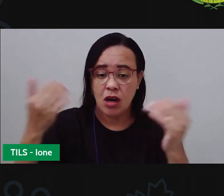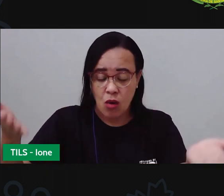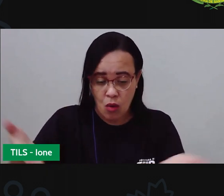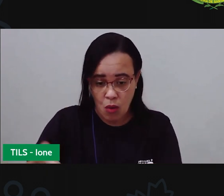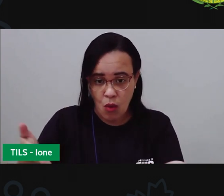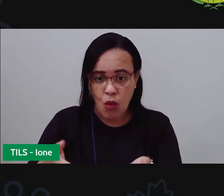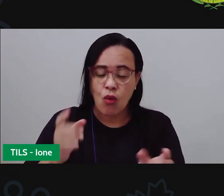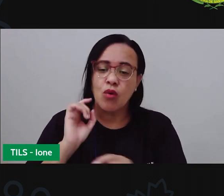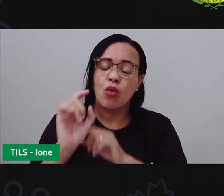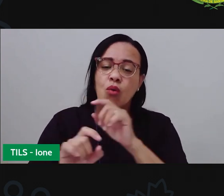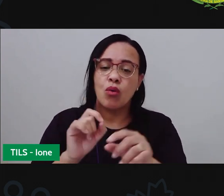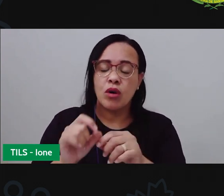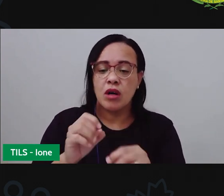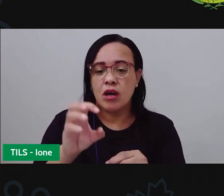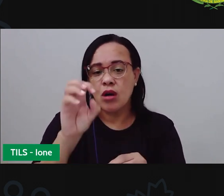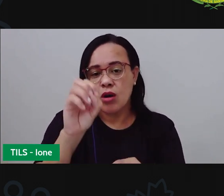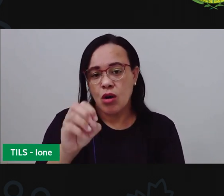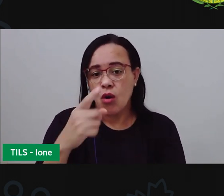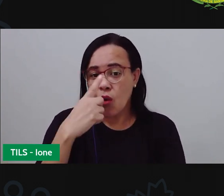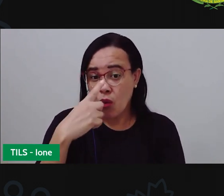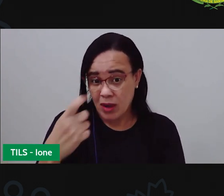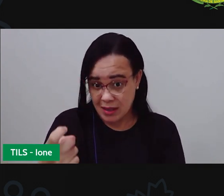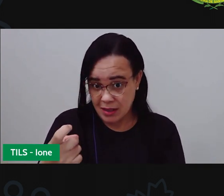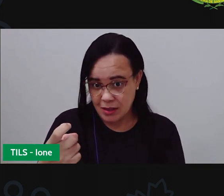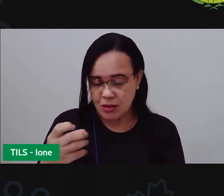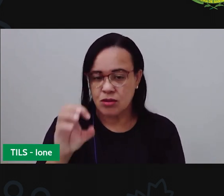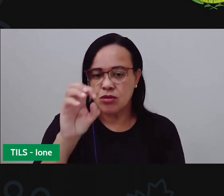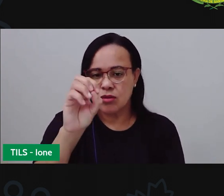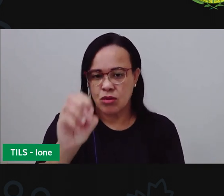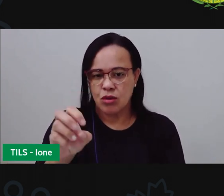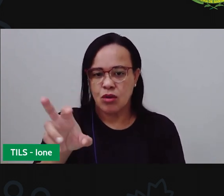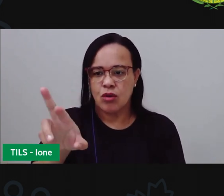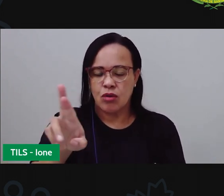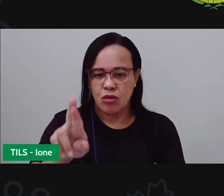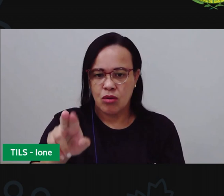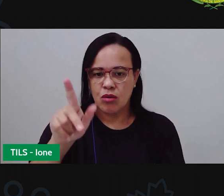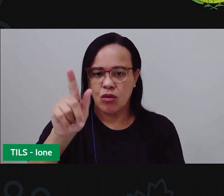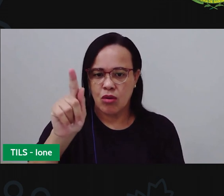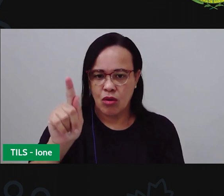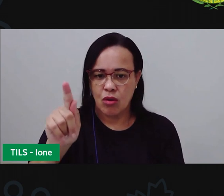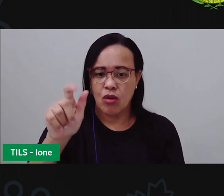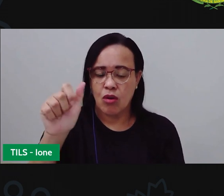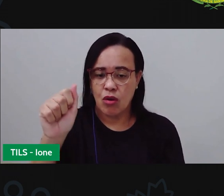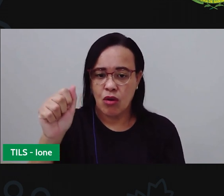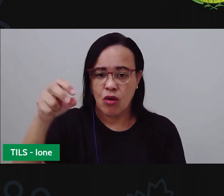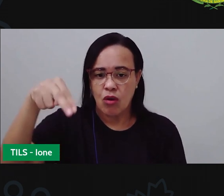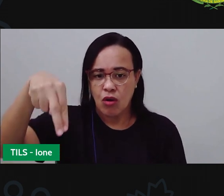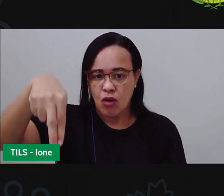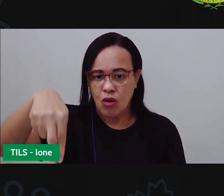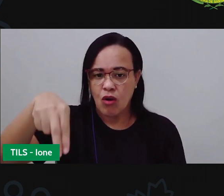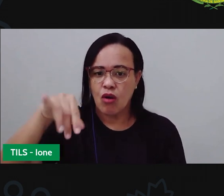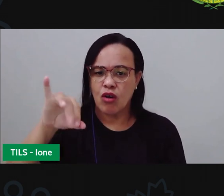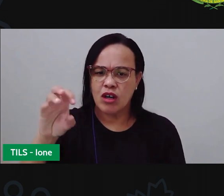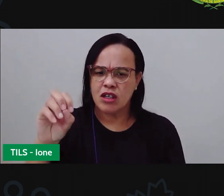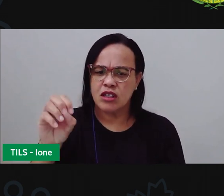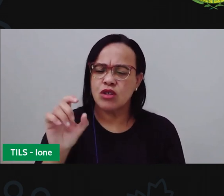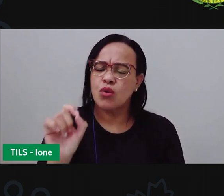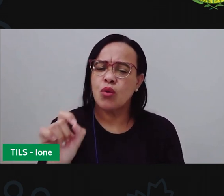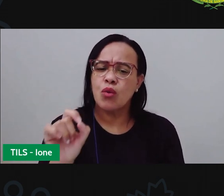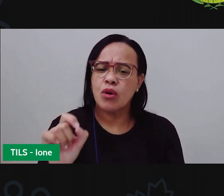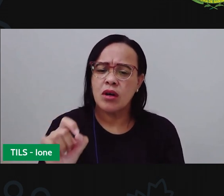O lixo orgânico, ele é resíduos de seres vivos, tá? Pode ser